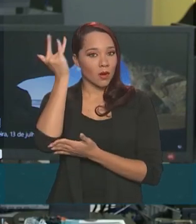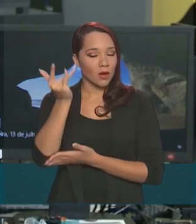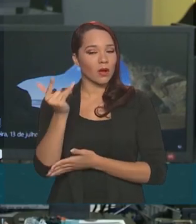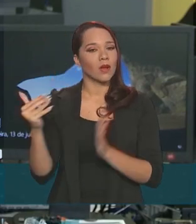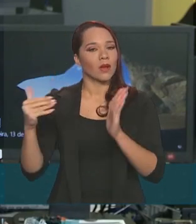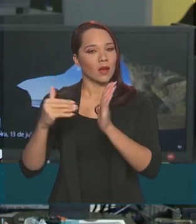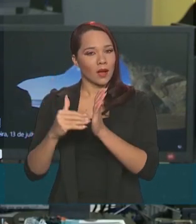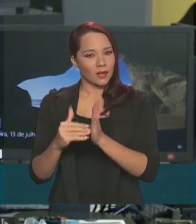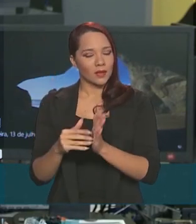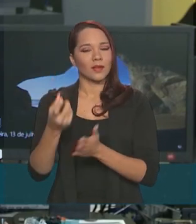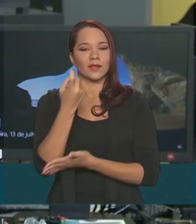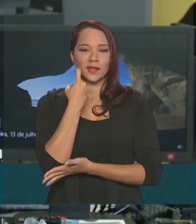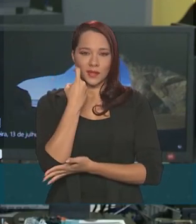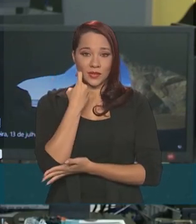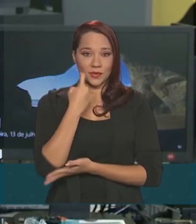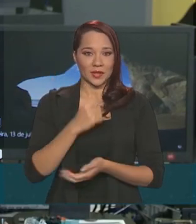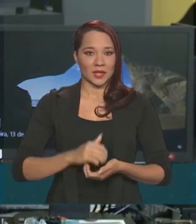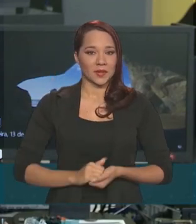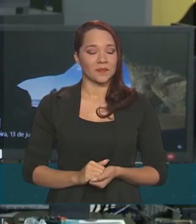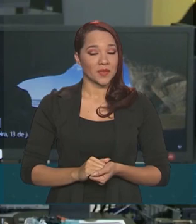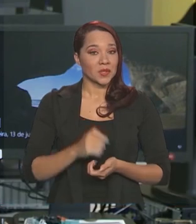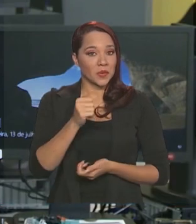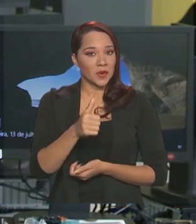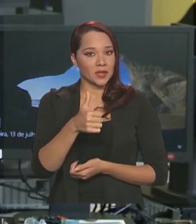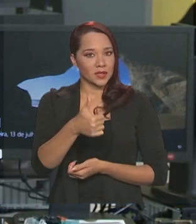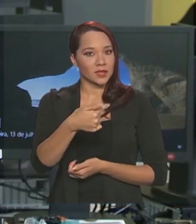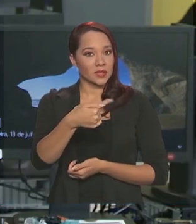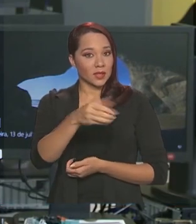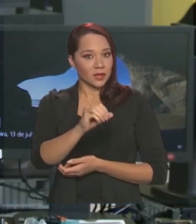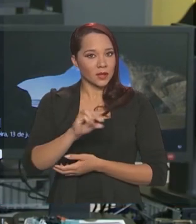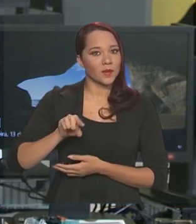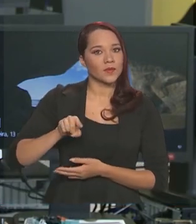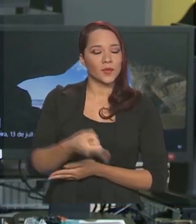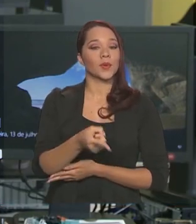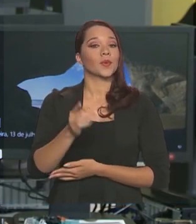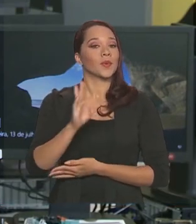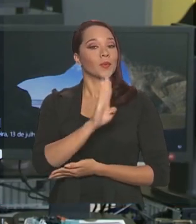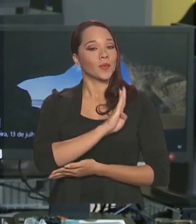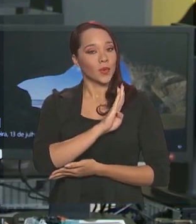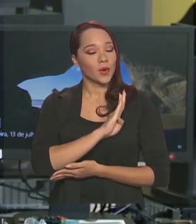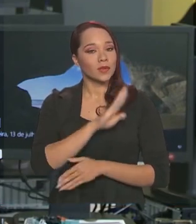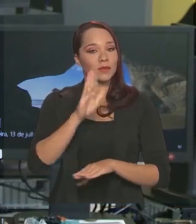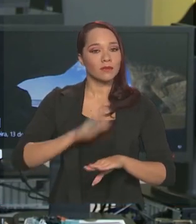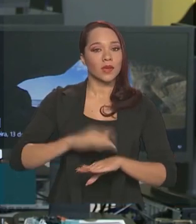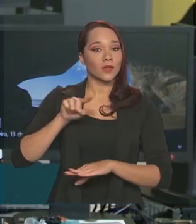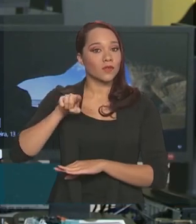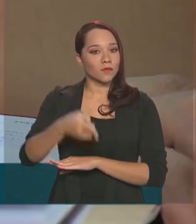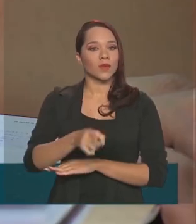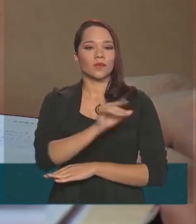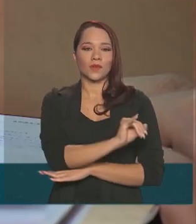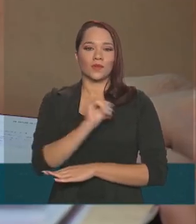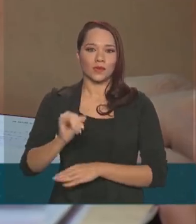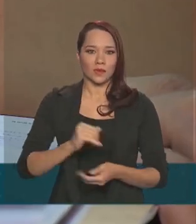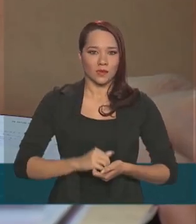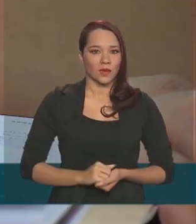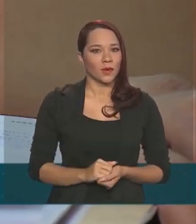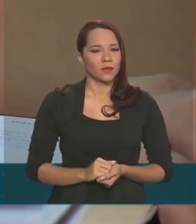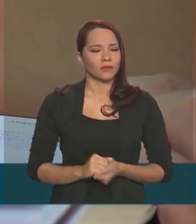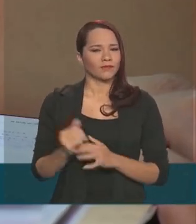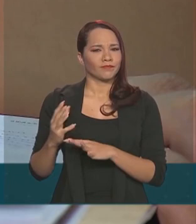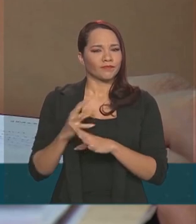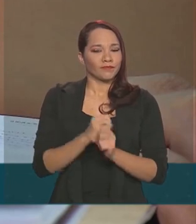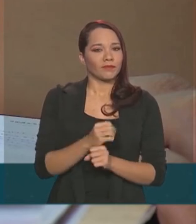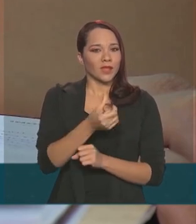e vão até esta sexta-feira. São quase 170 mil bolsas em mais de mil instituições. Cerca de